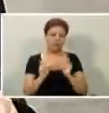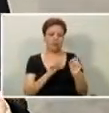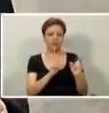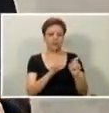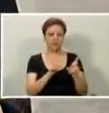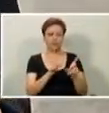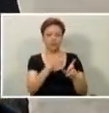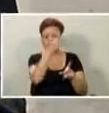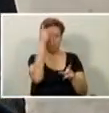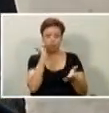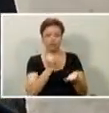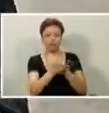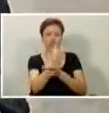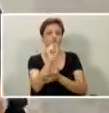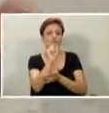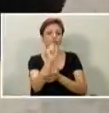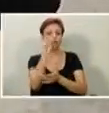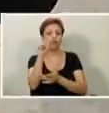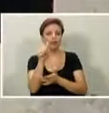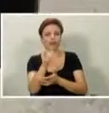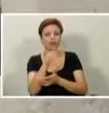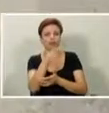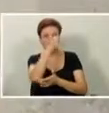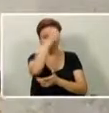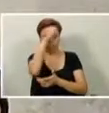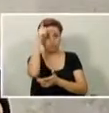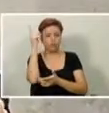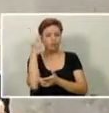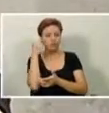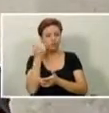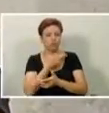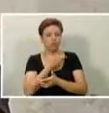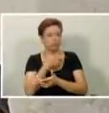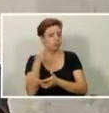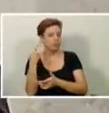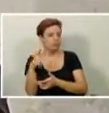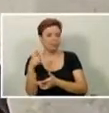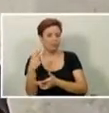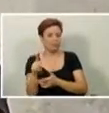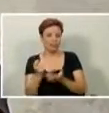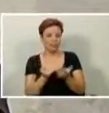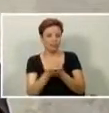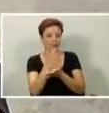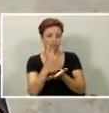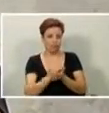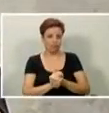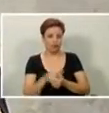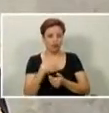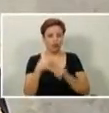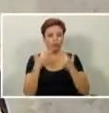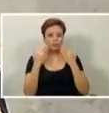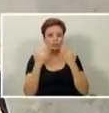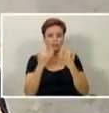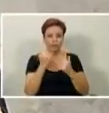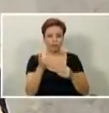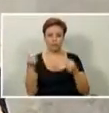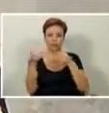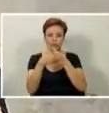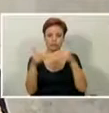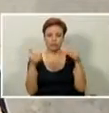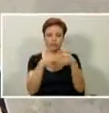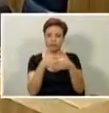prefeito Doria. E aí, eu queria que passasse aqui, trocasse do slide, por exemplo. Próximo slide, por favor.